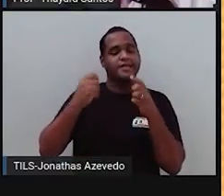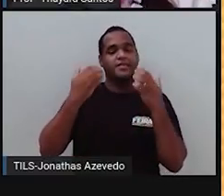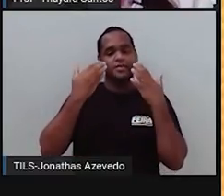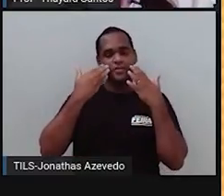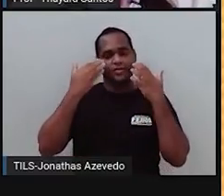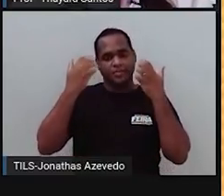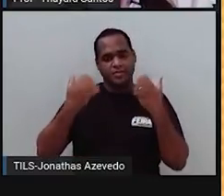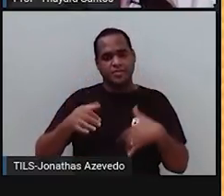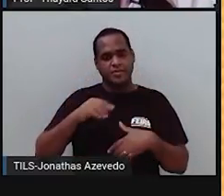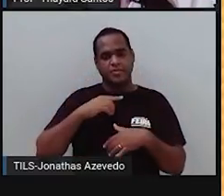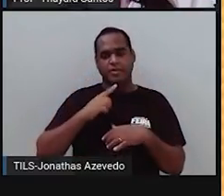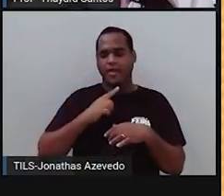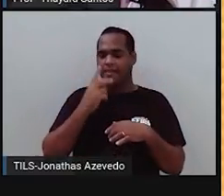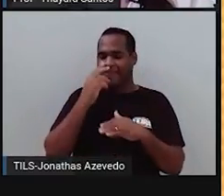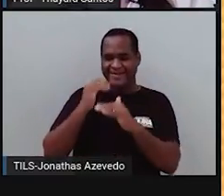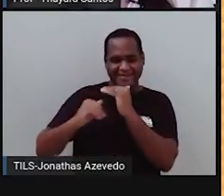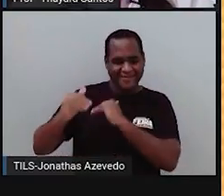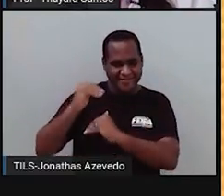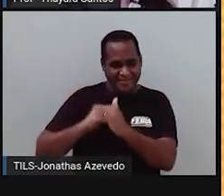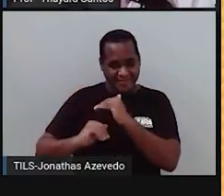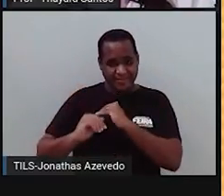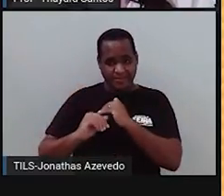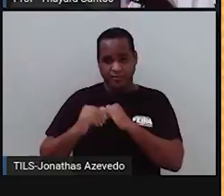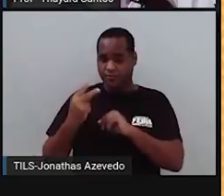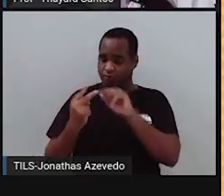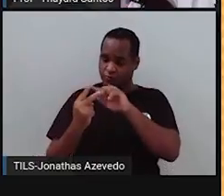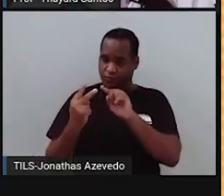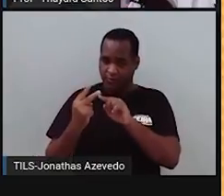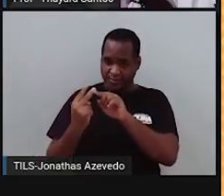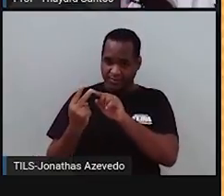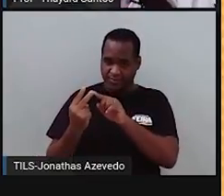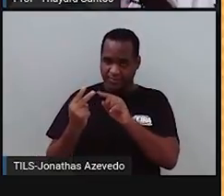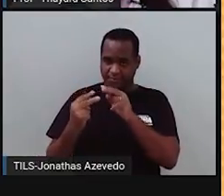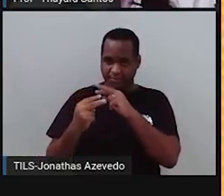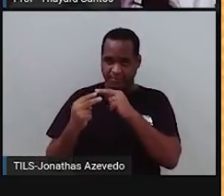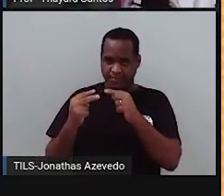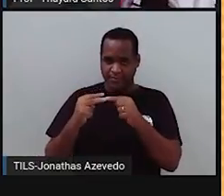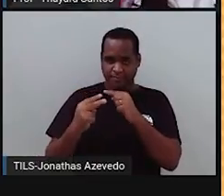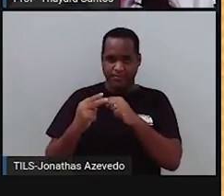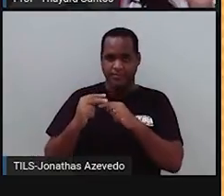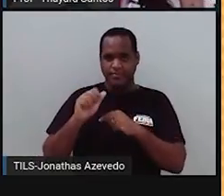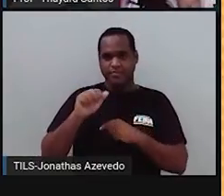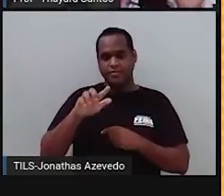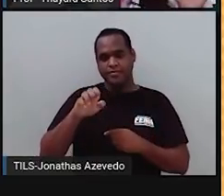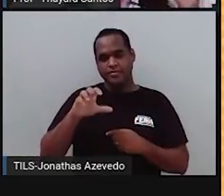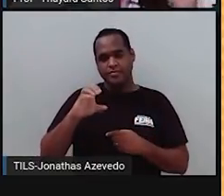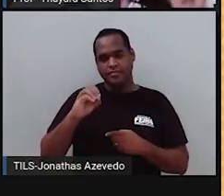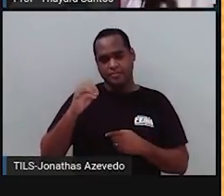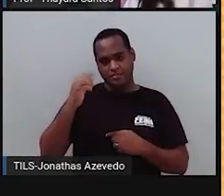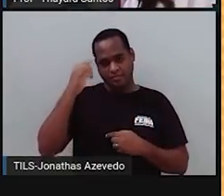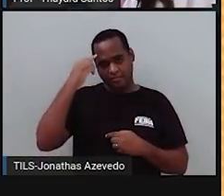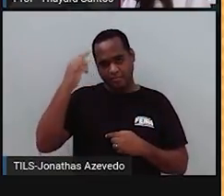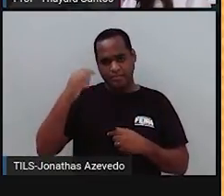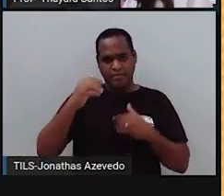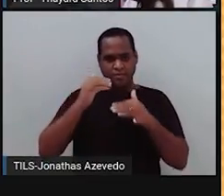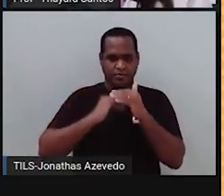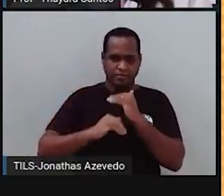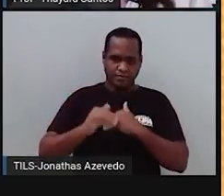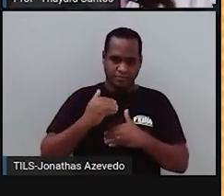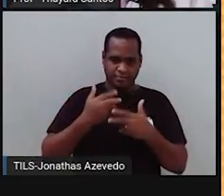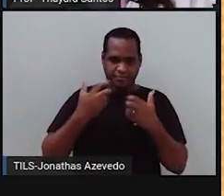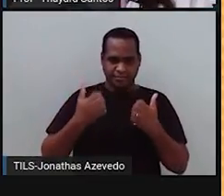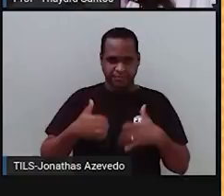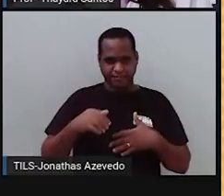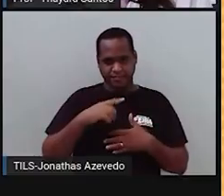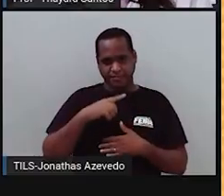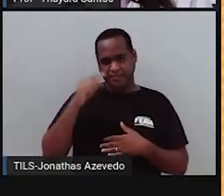recessiva. Então, os dois alelos aqui estão representados pela letra V minúscula, que ele é recessivo. Mesma coisa acontece com